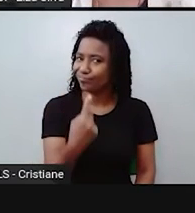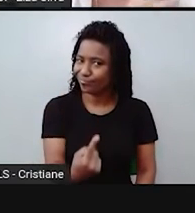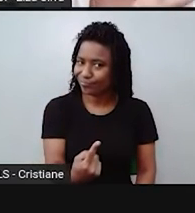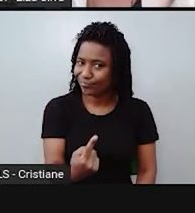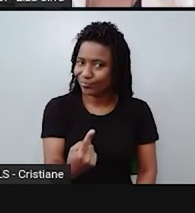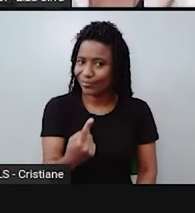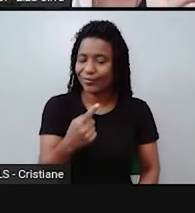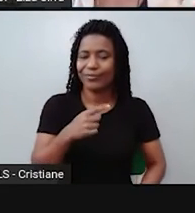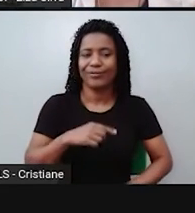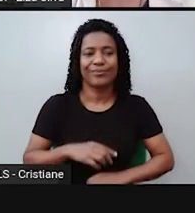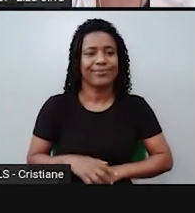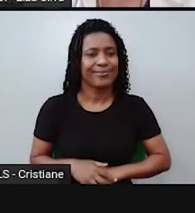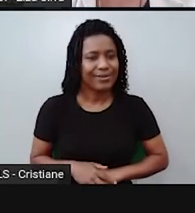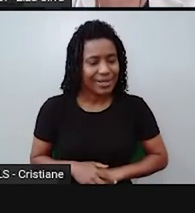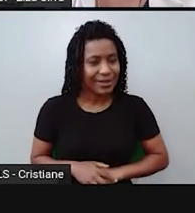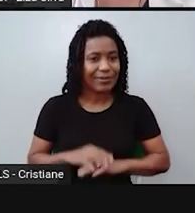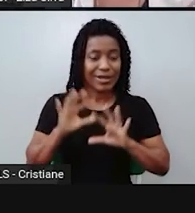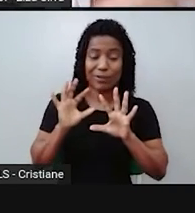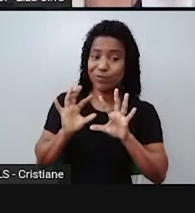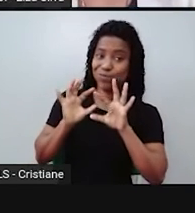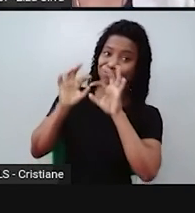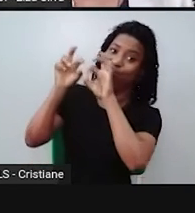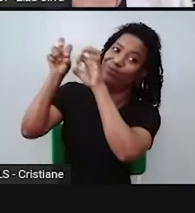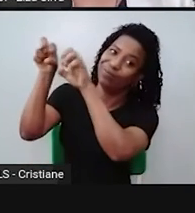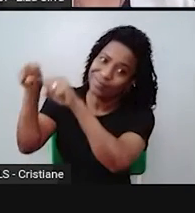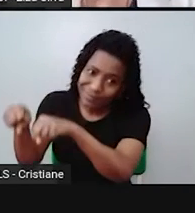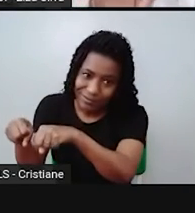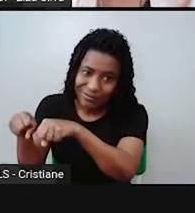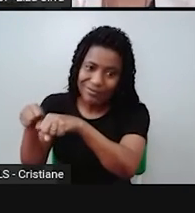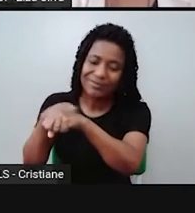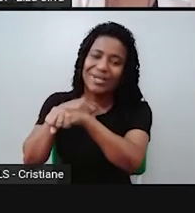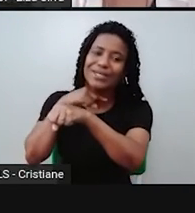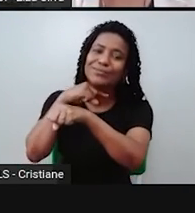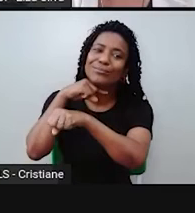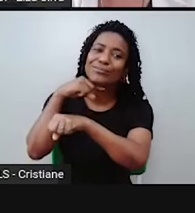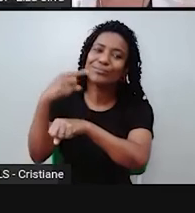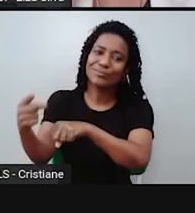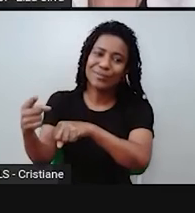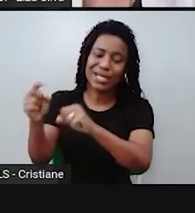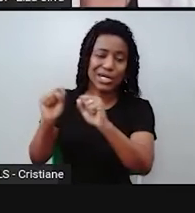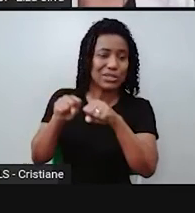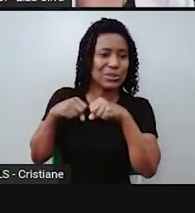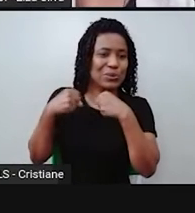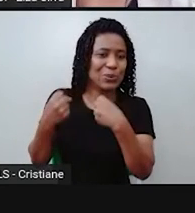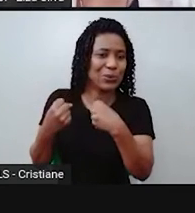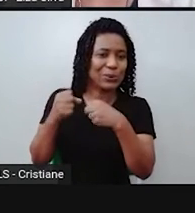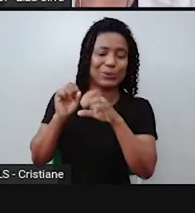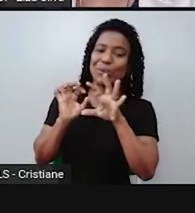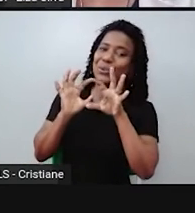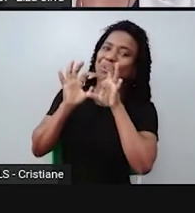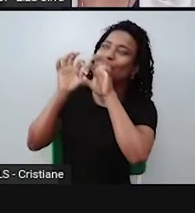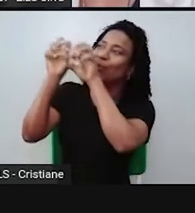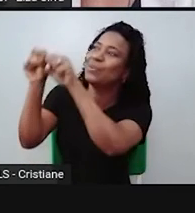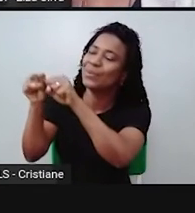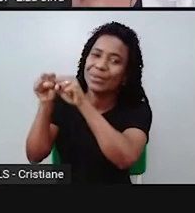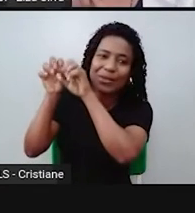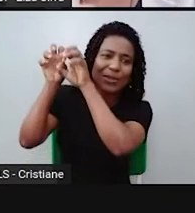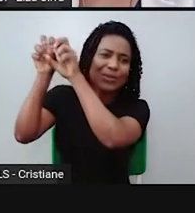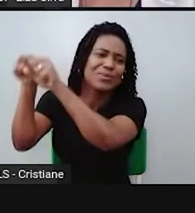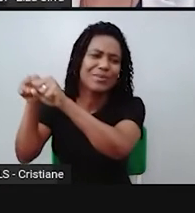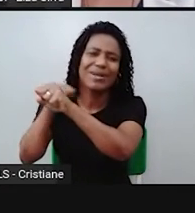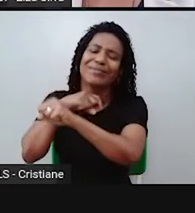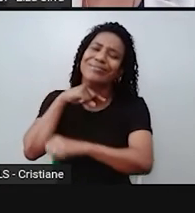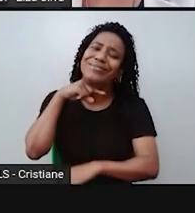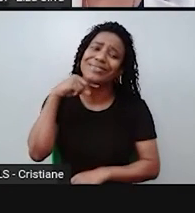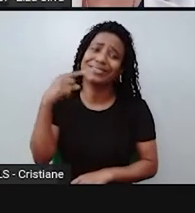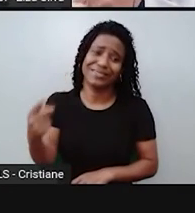pulou, pulou, pulou. Qual seria a lógica de quem se esforça tanto conseguir alcançar as uvas? Mas no